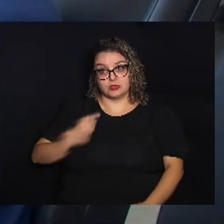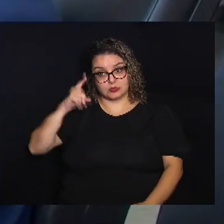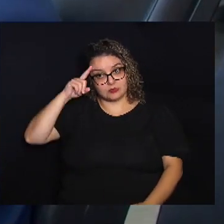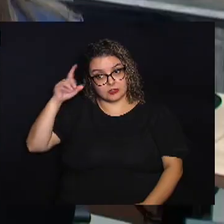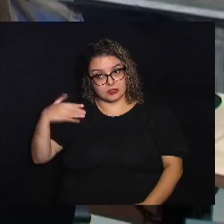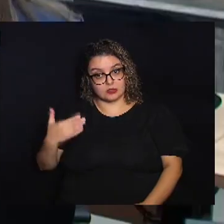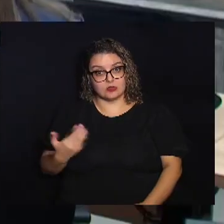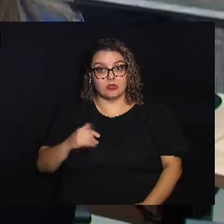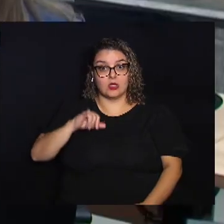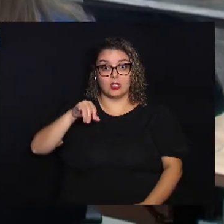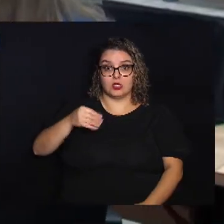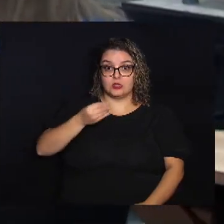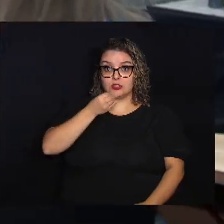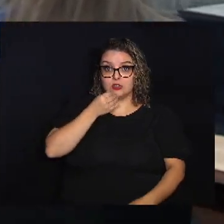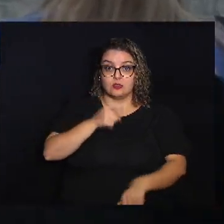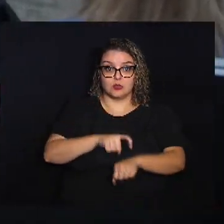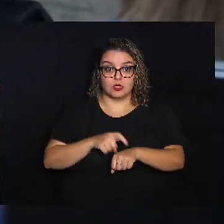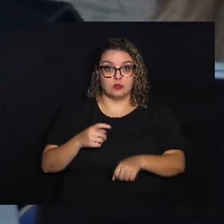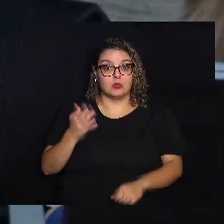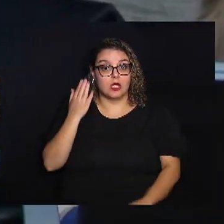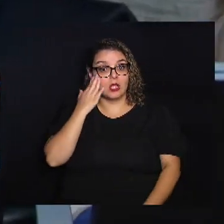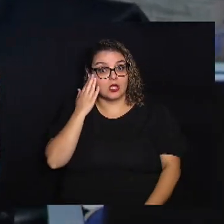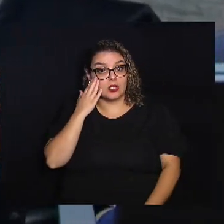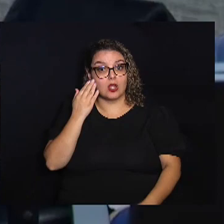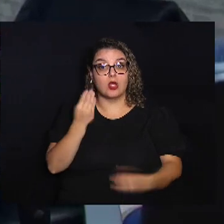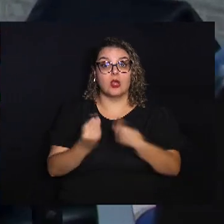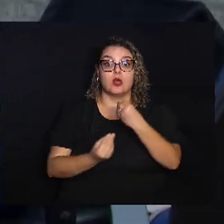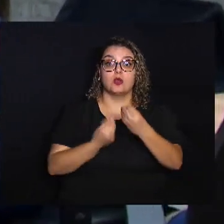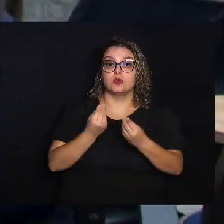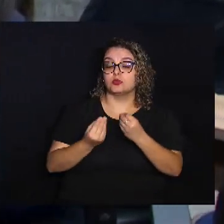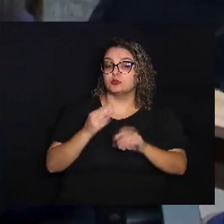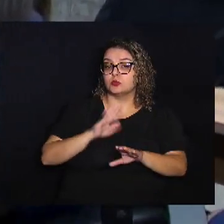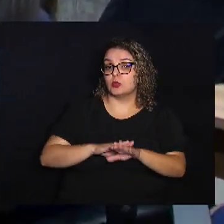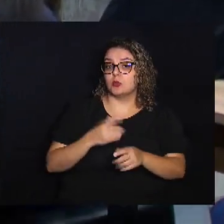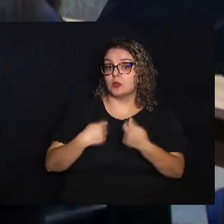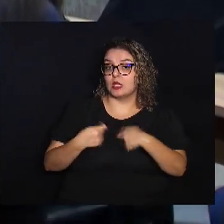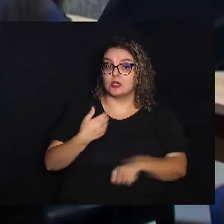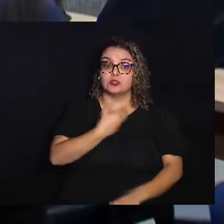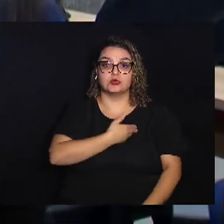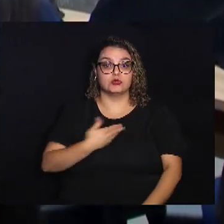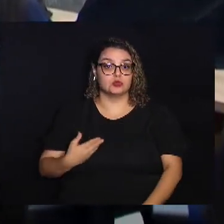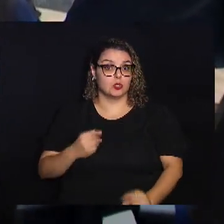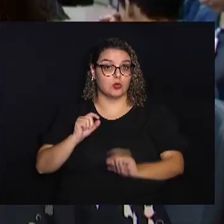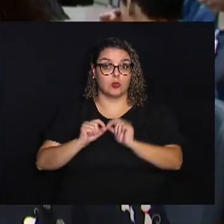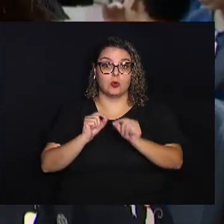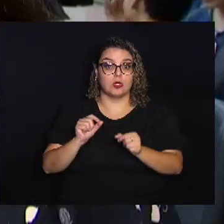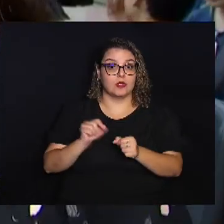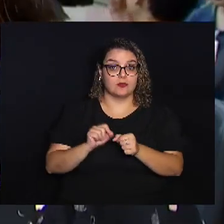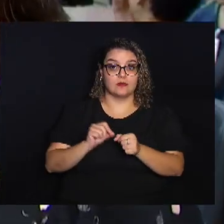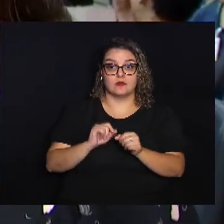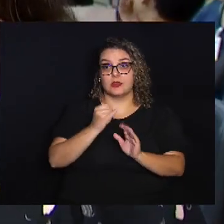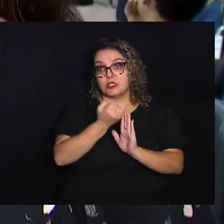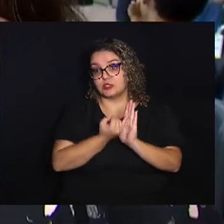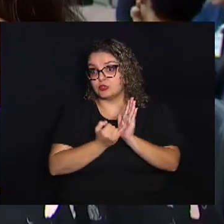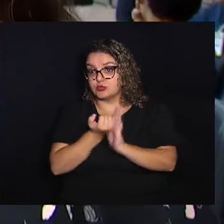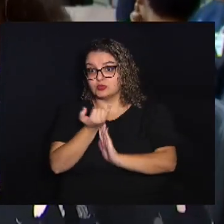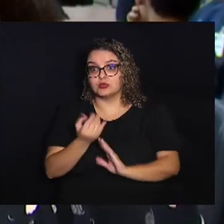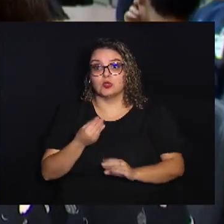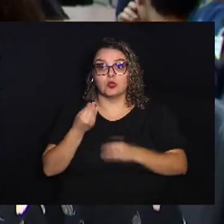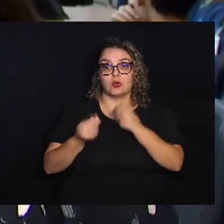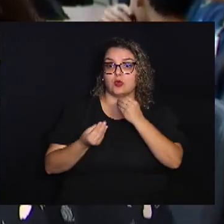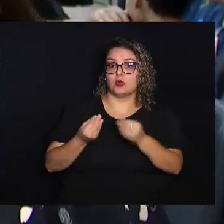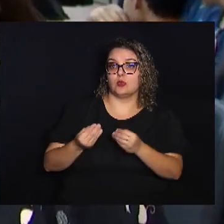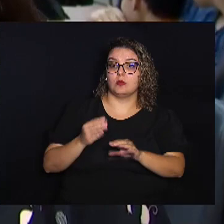Eles aproveitam Esse momento Para entender Como que funciona A administração pública O que é feito Com os nossos impostos Como que